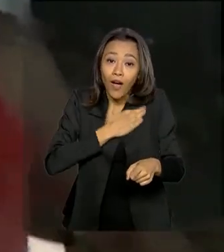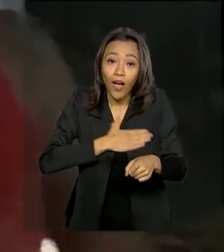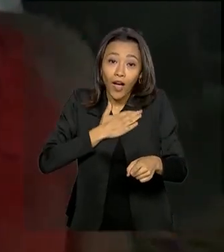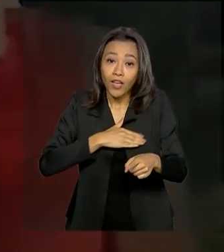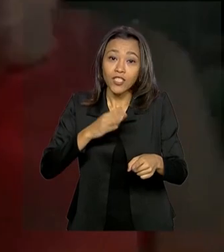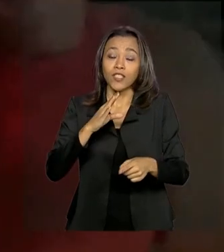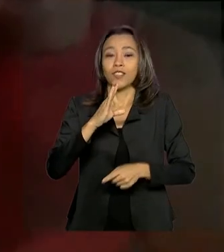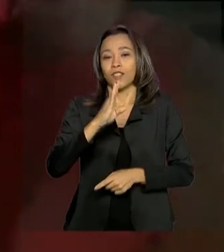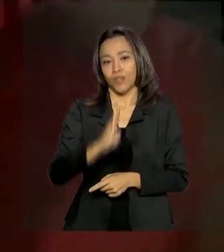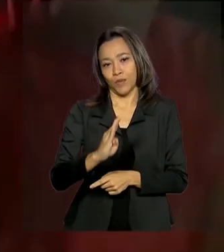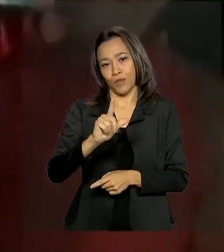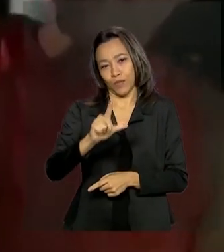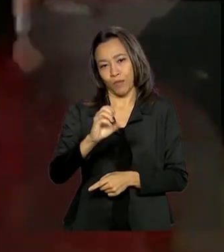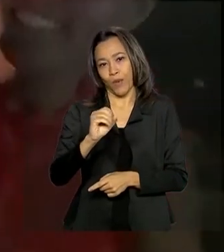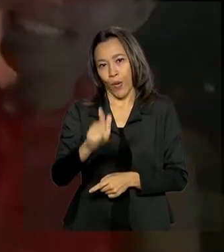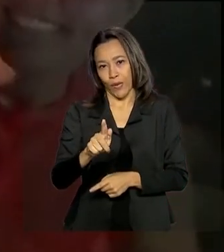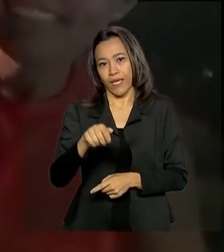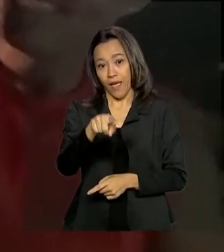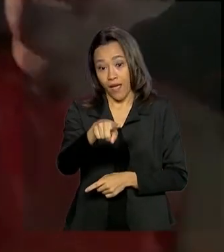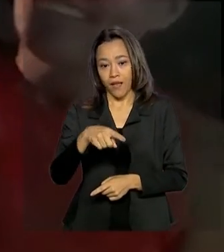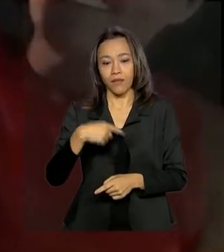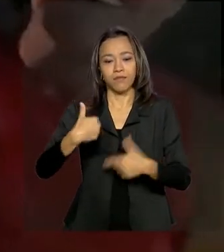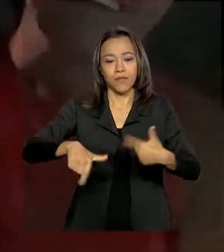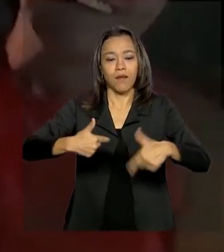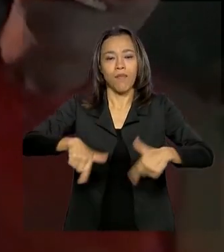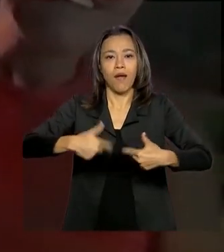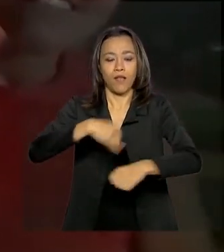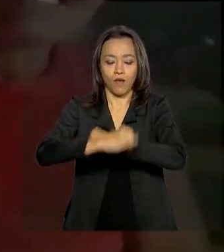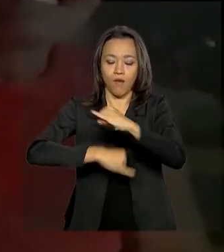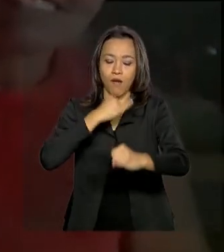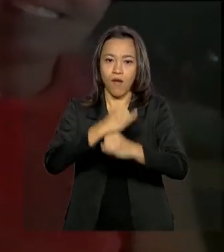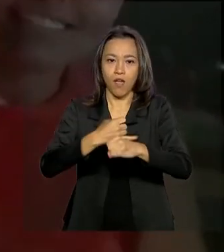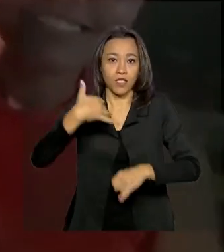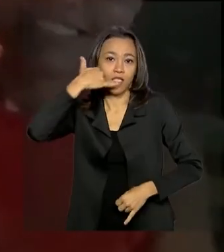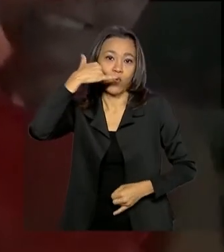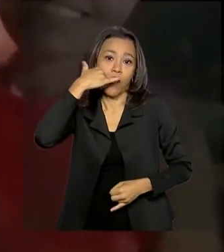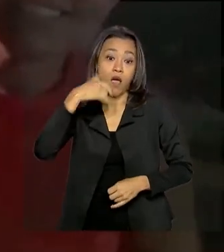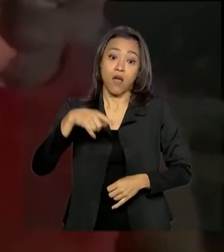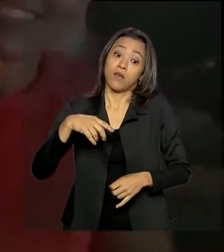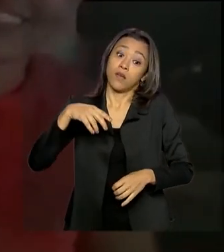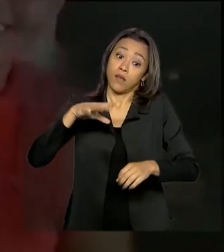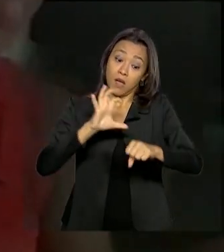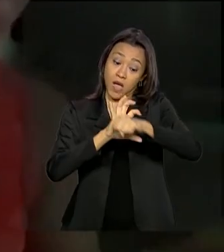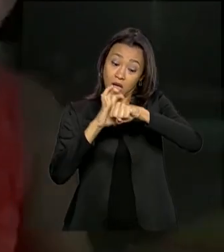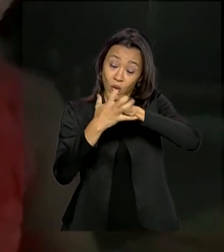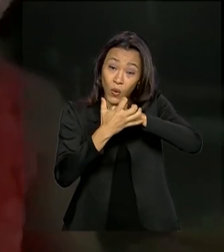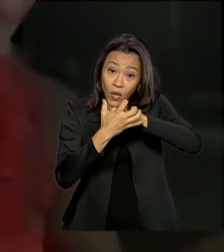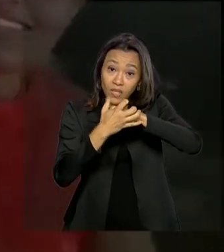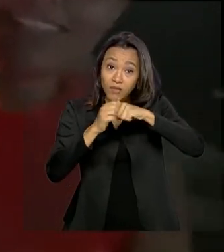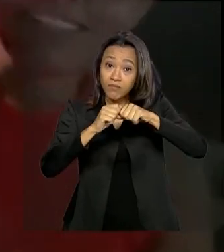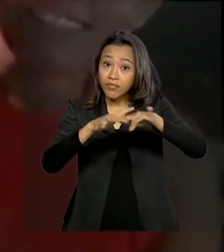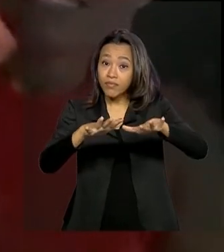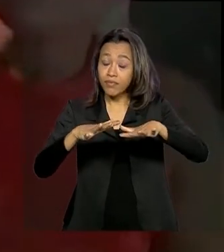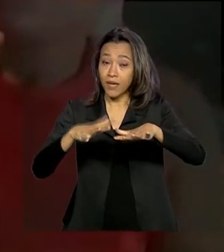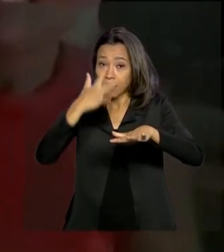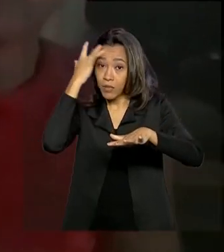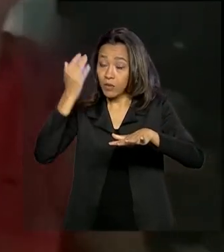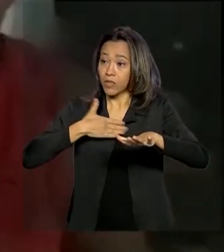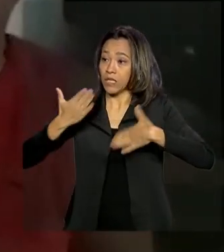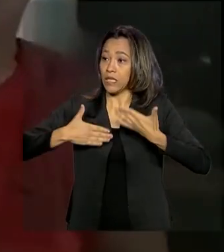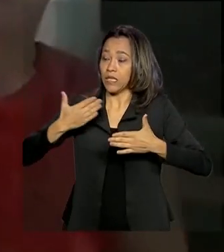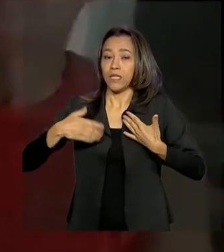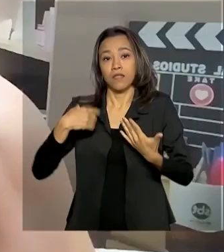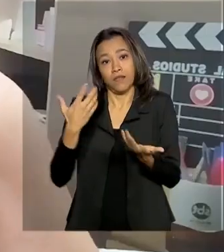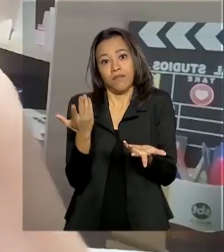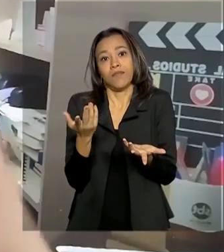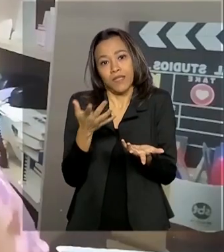Suas ferramentas de trabalho são o computador e o celular. O coronavírus espantou as parcerias e o dinheiro que